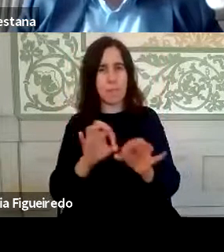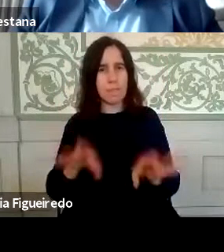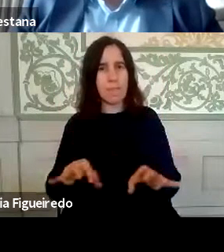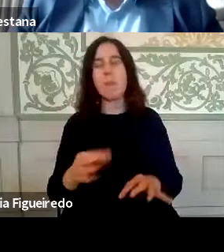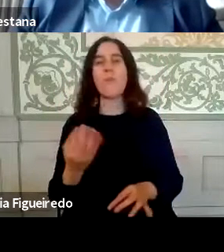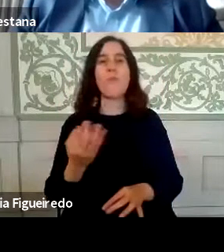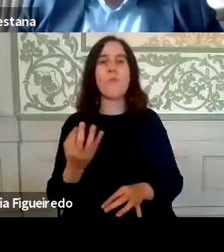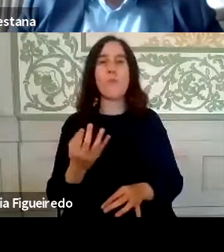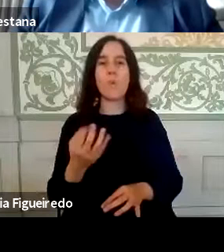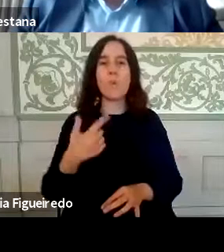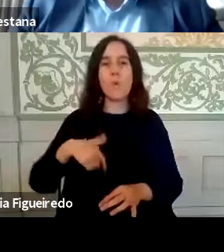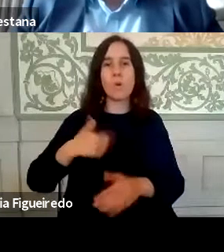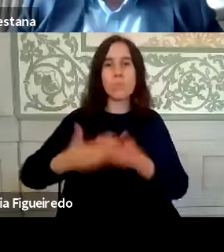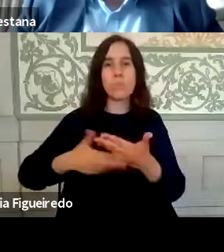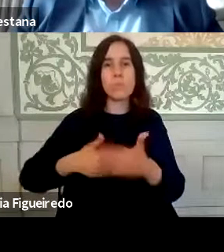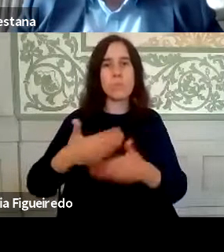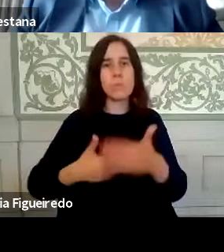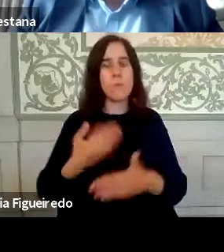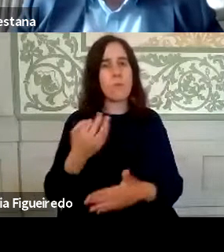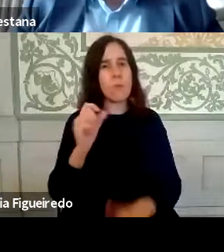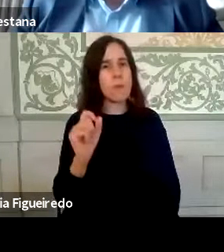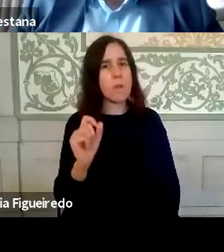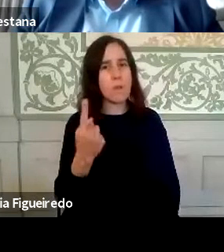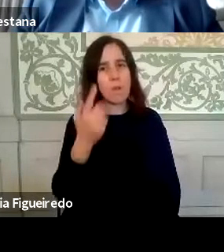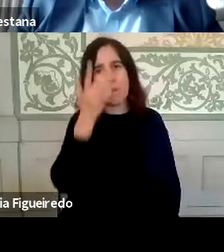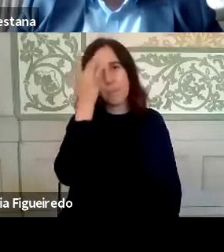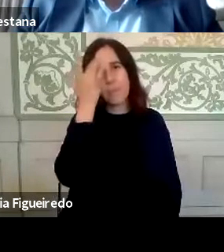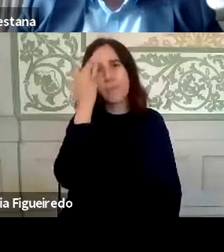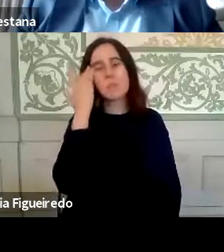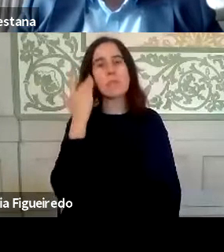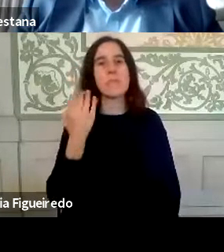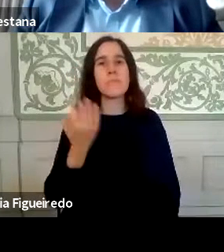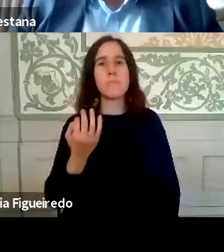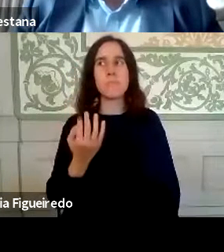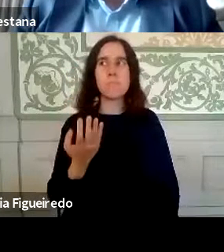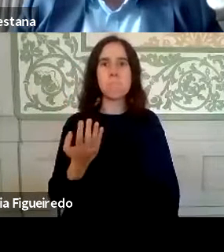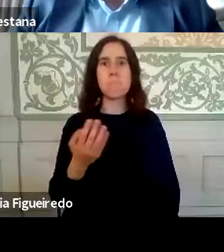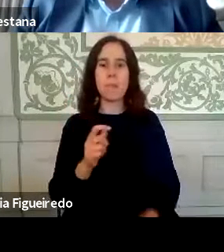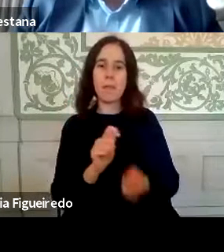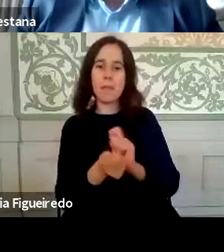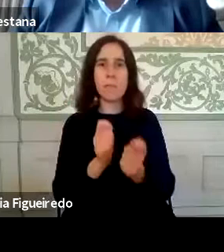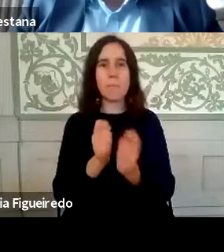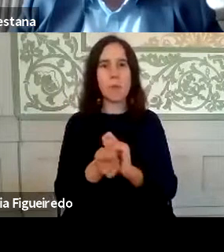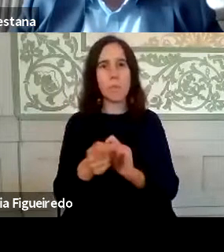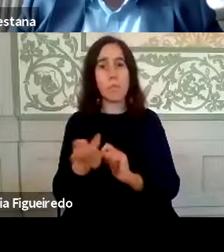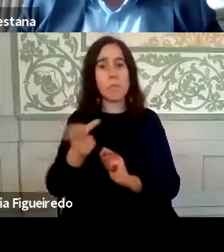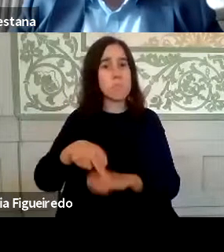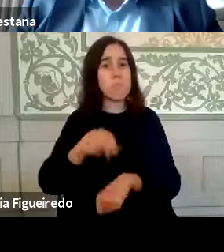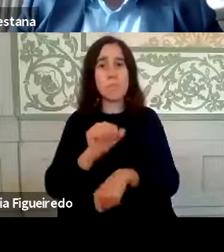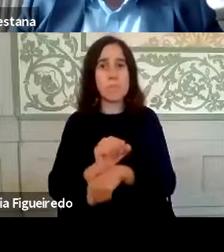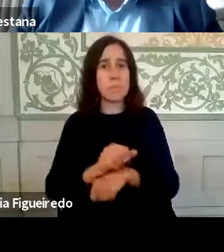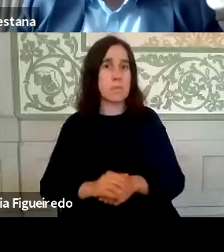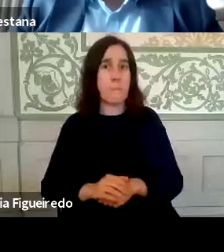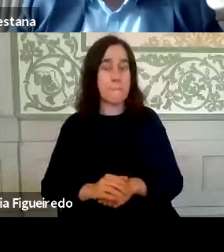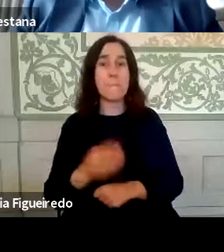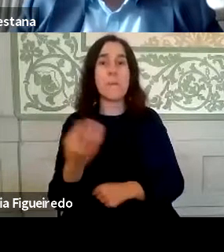os nossos procedimentos conseguiram facilmente, de alguma maneira, ser adaptados a esta contingência. Obviamente